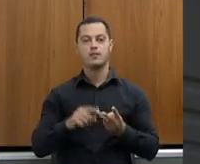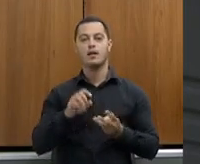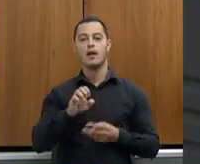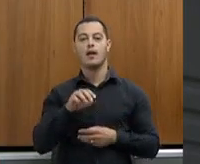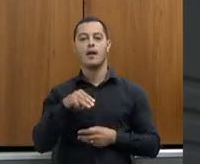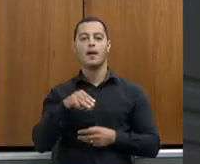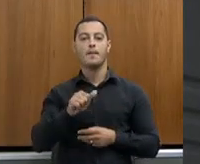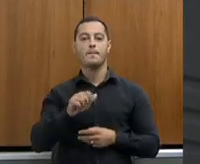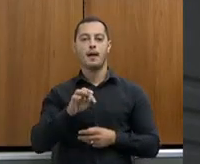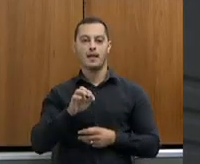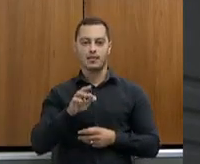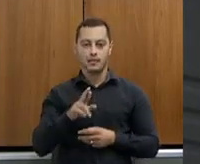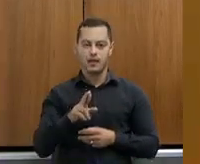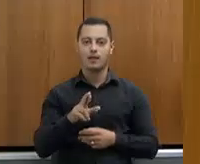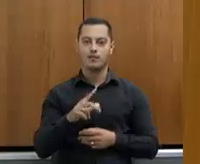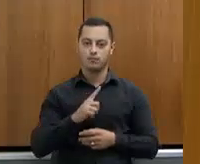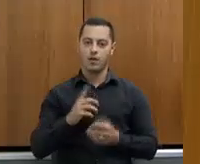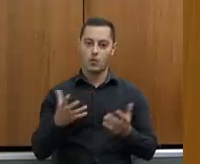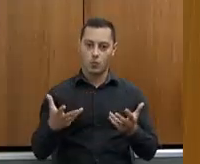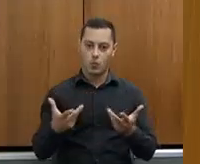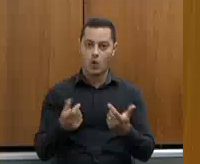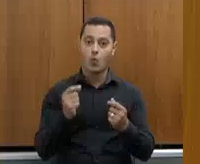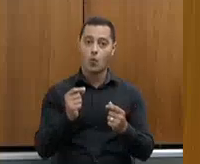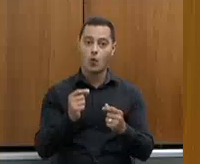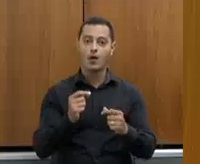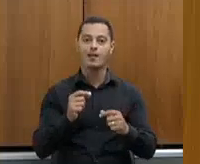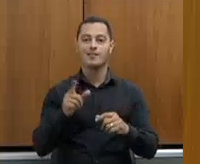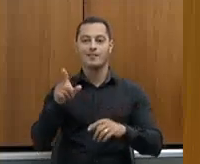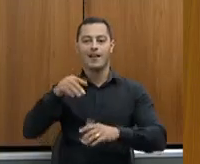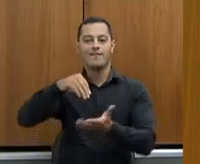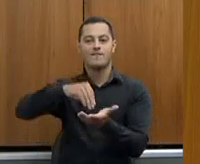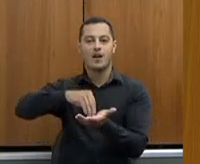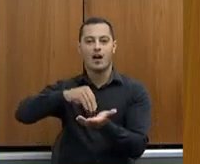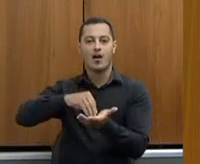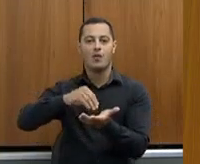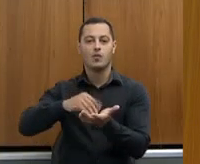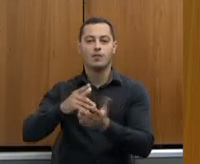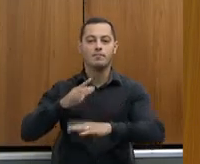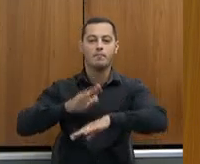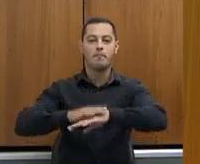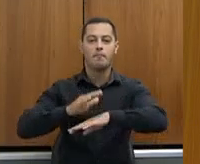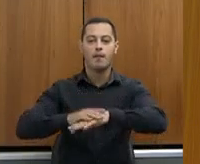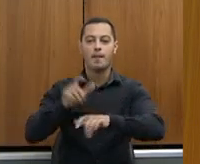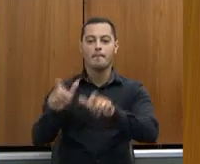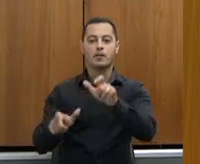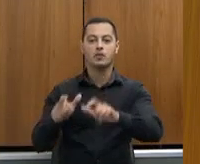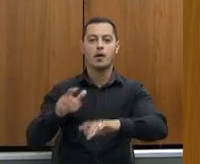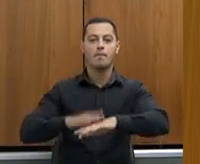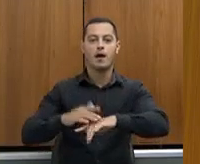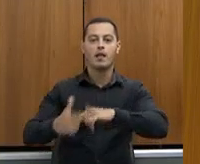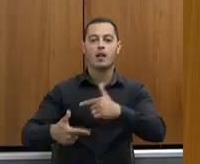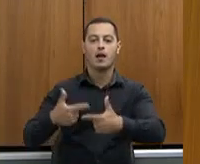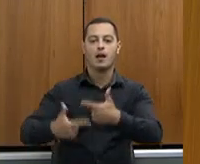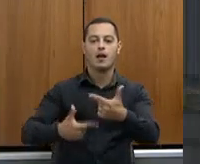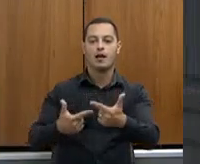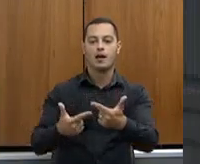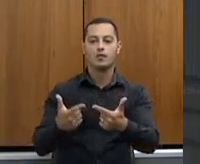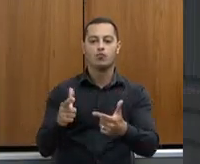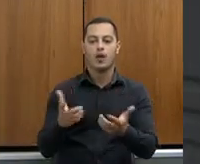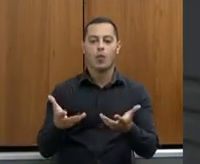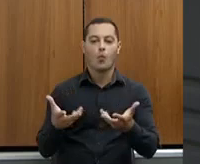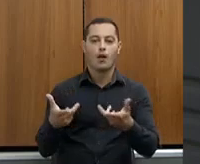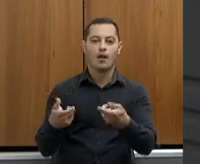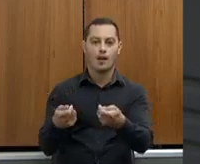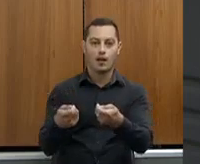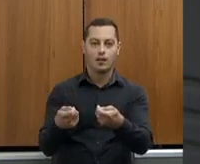melhorar a qualidade da mão de obra que está lá, porque o que desanima a gente que é pecuarista mais de duas vezes é a mão de obra que nós não temos qualificada, então